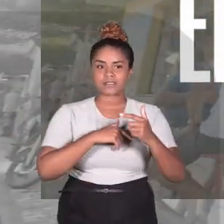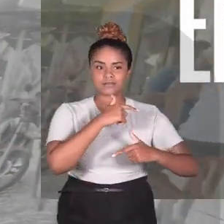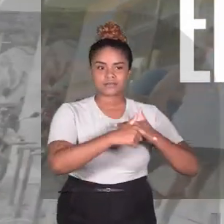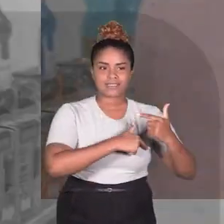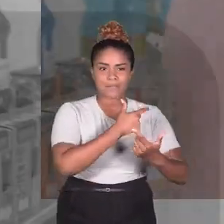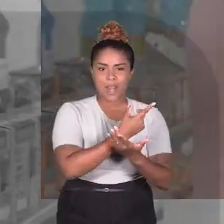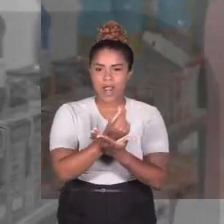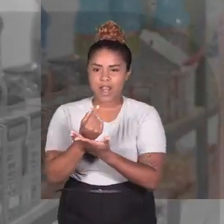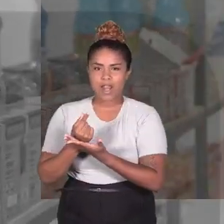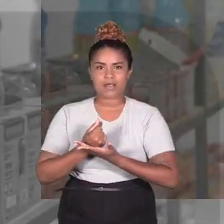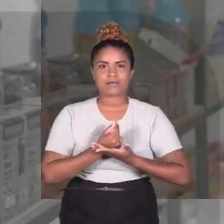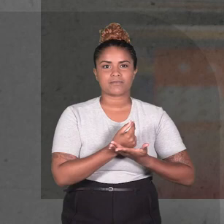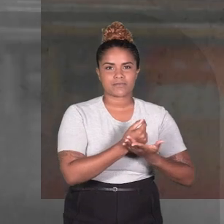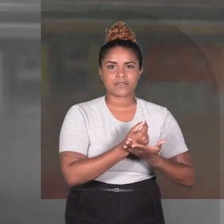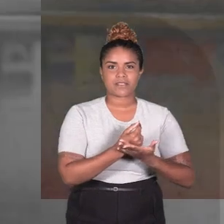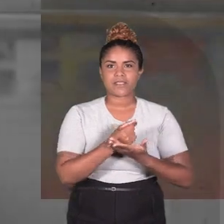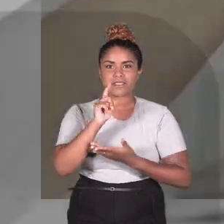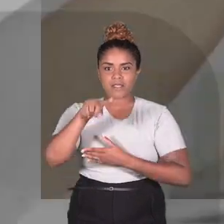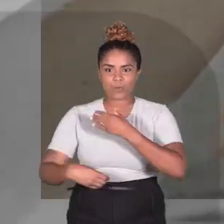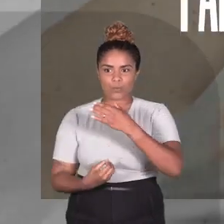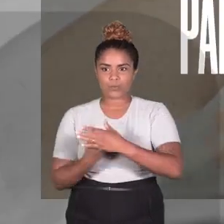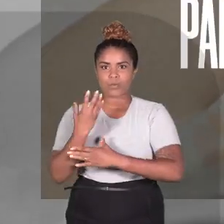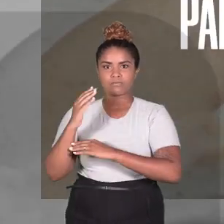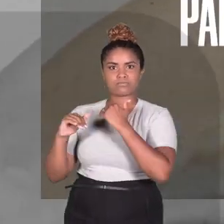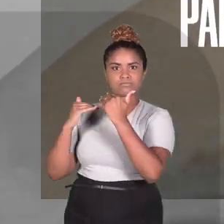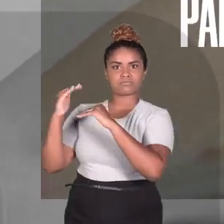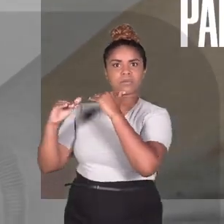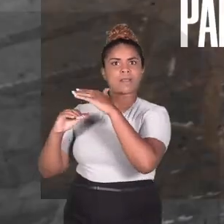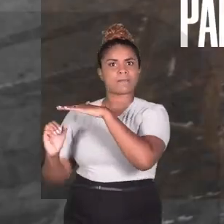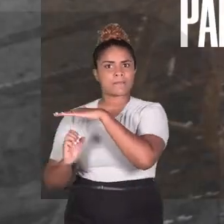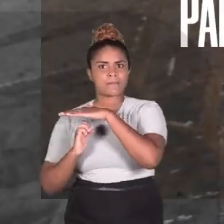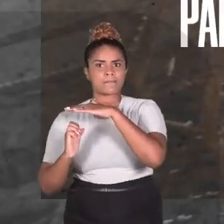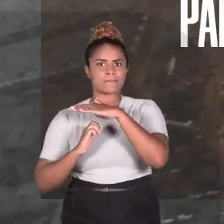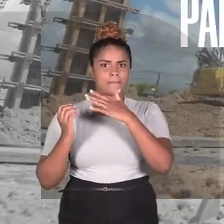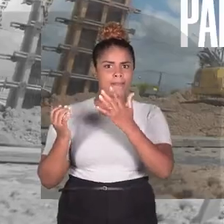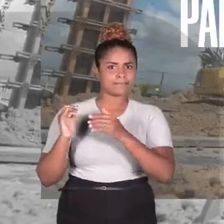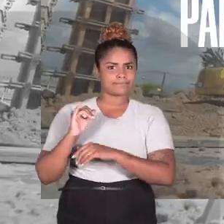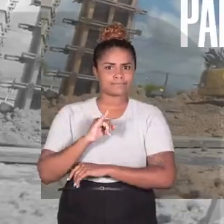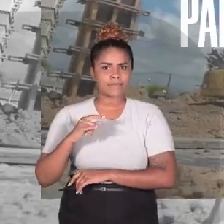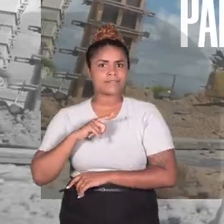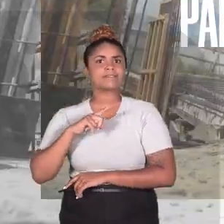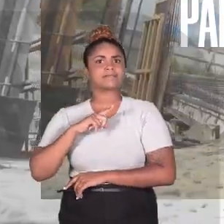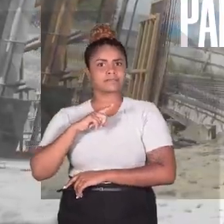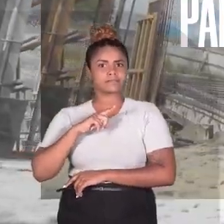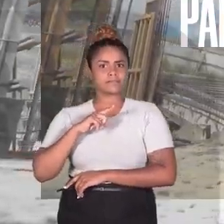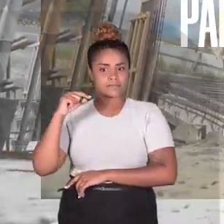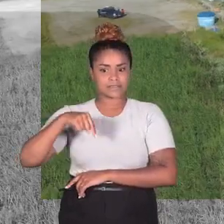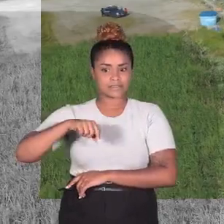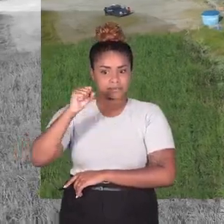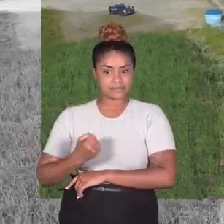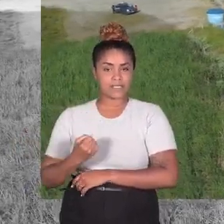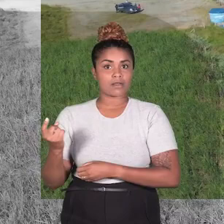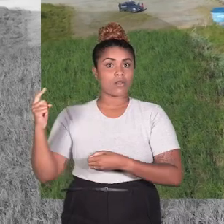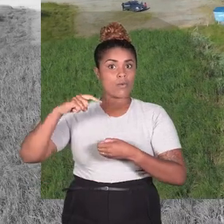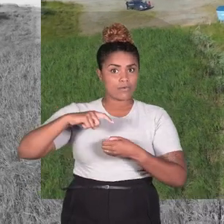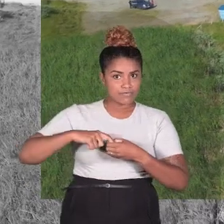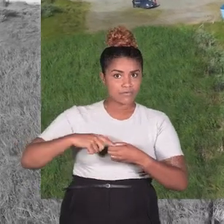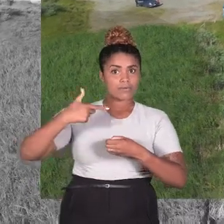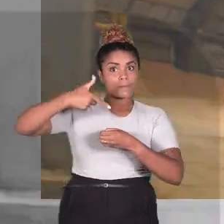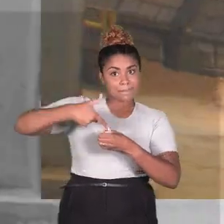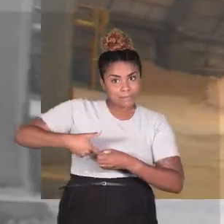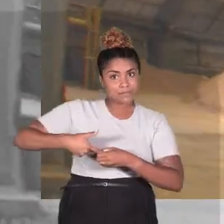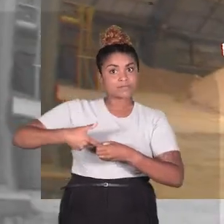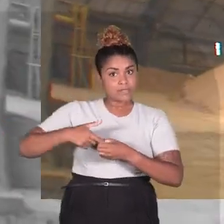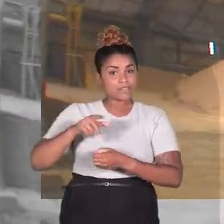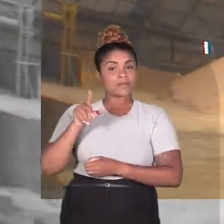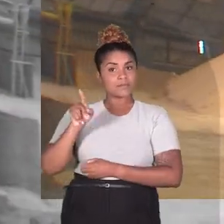e renda com o Empreire Sergipe, um programa de incentivo para pequenas e médias empresas terem vagas para os sergipanos. A retomada da Petrobras e